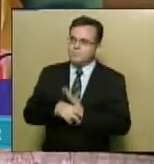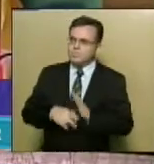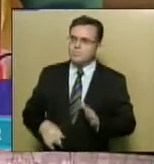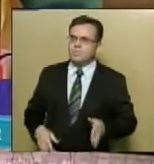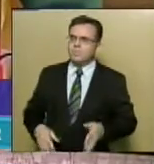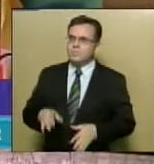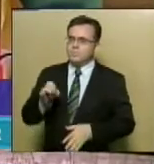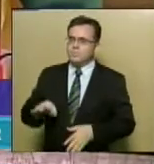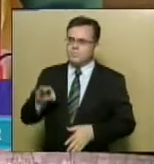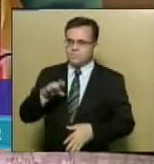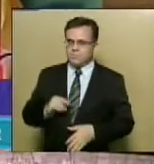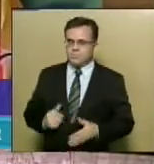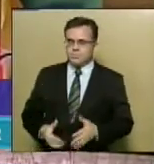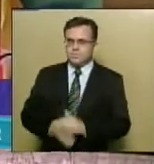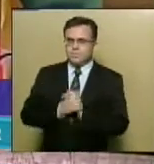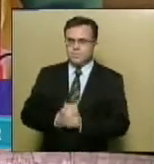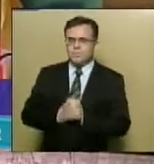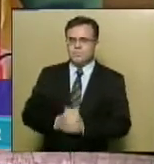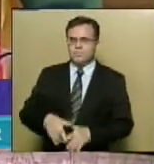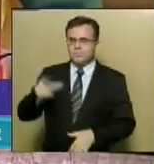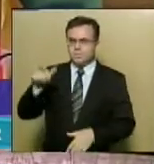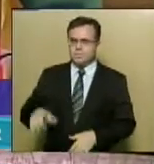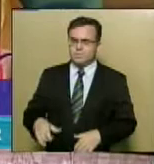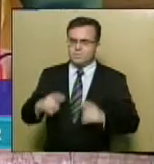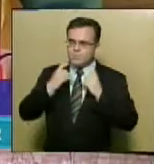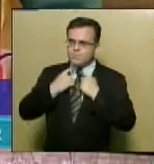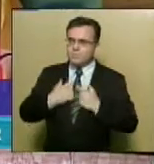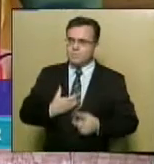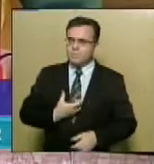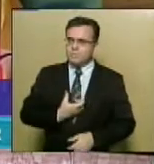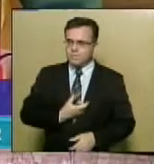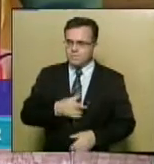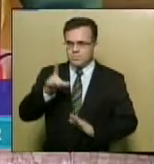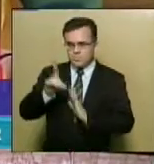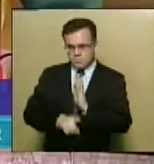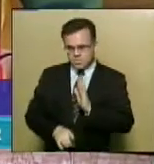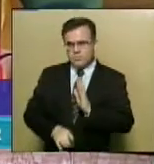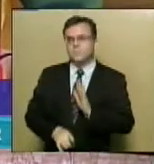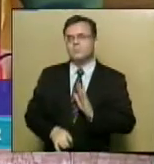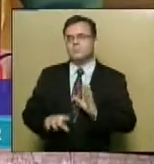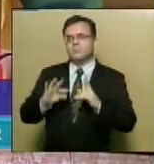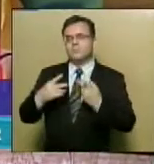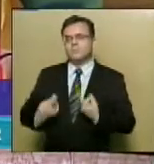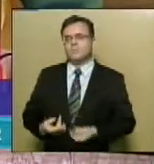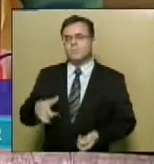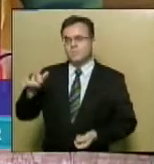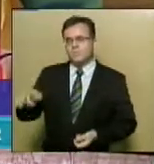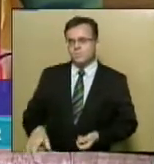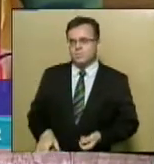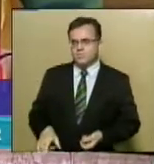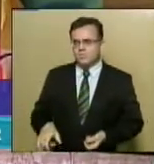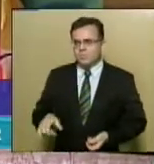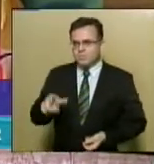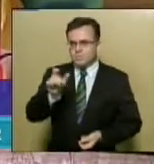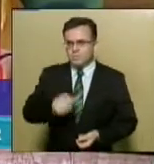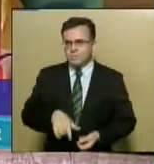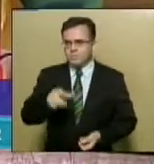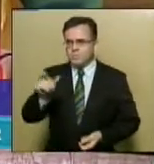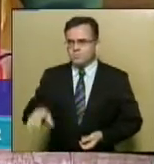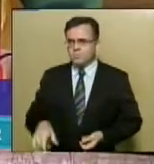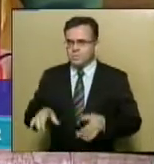destinada a homenagear com a entrega da medalha Direitos Humanos, D. José Vicente Tavra, aos excelentíssimos e